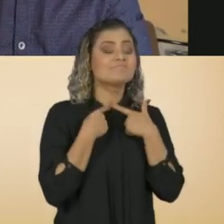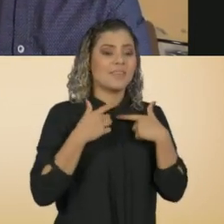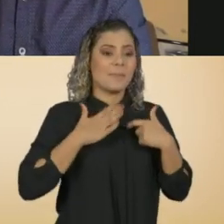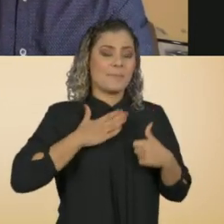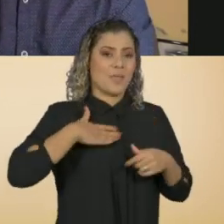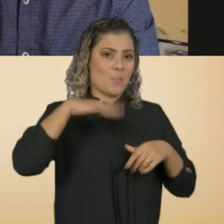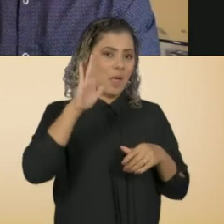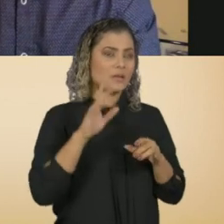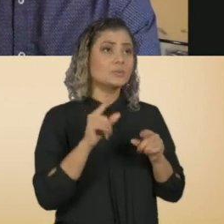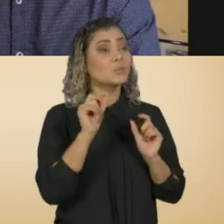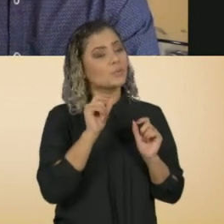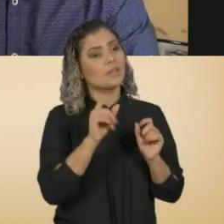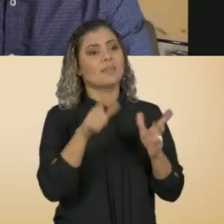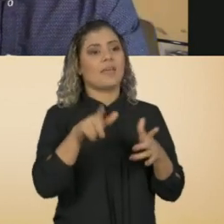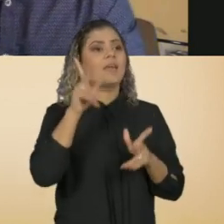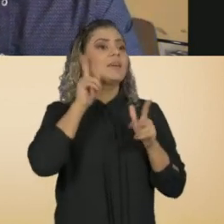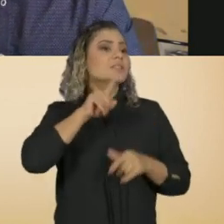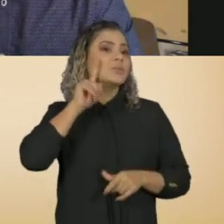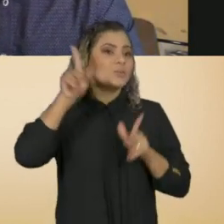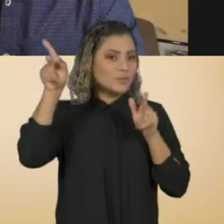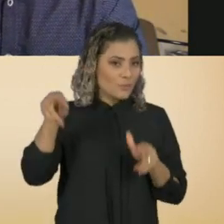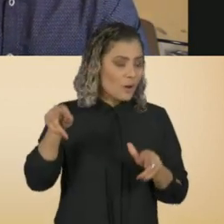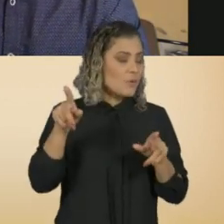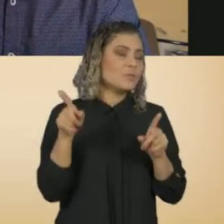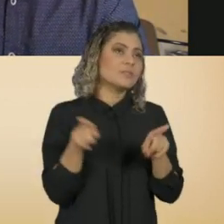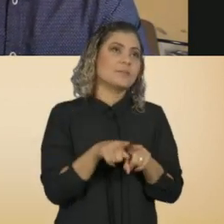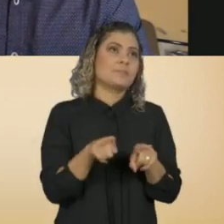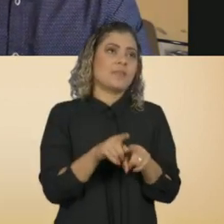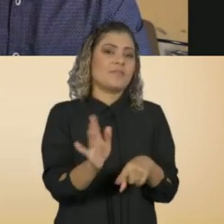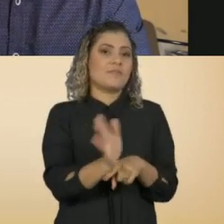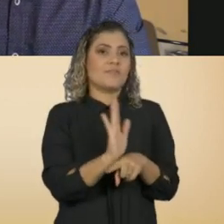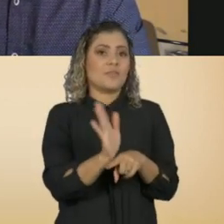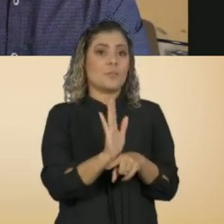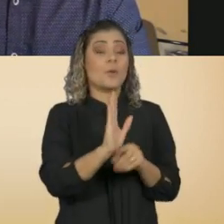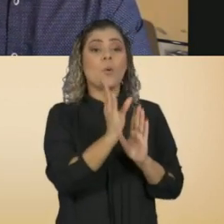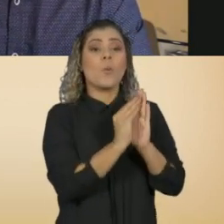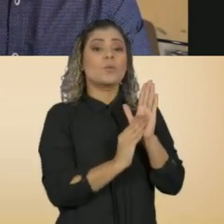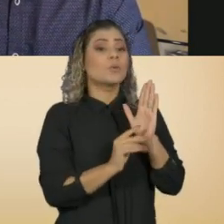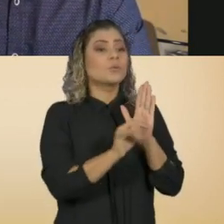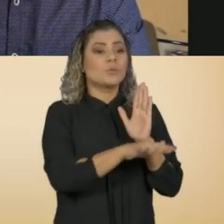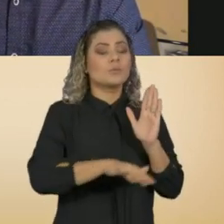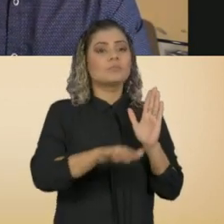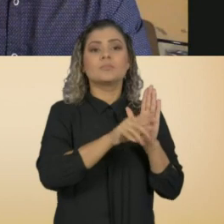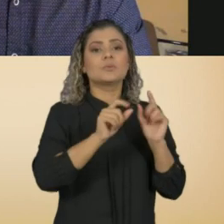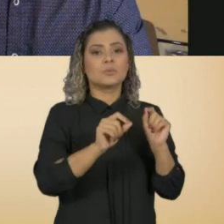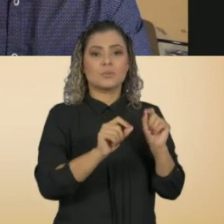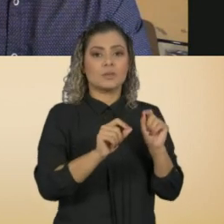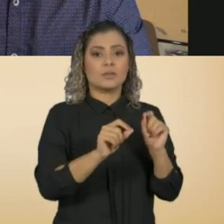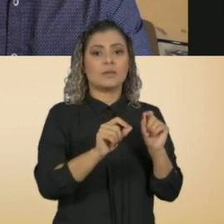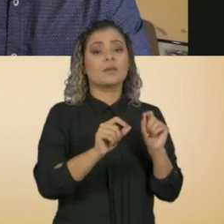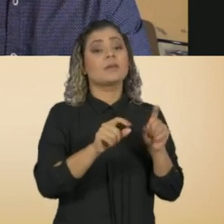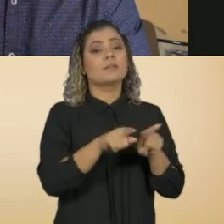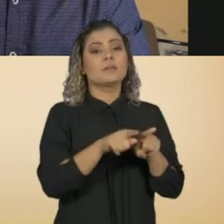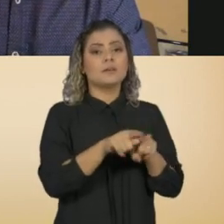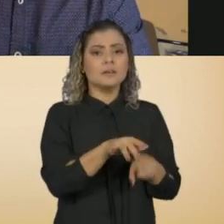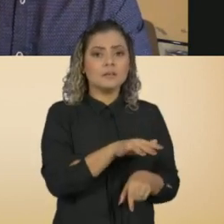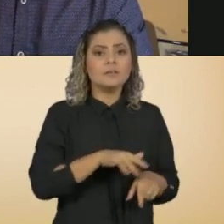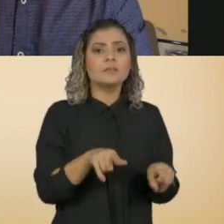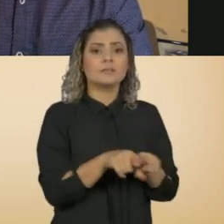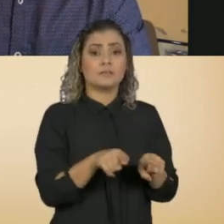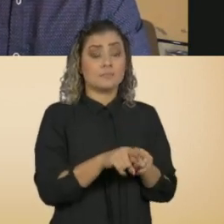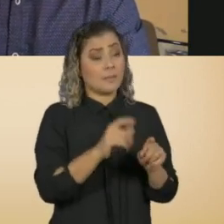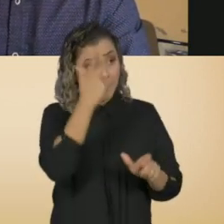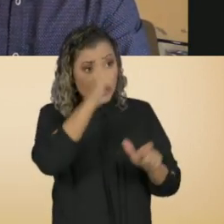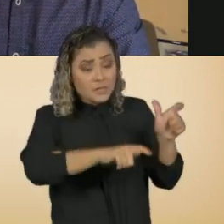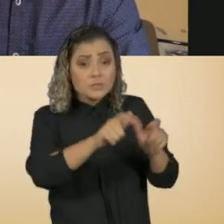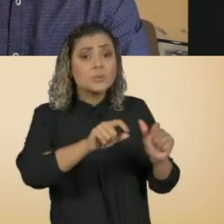de produzir aqui nos Estados Unidos conteúdo sobre latinos que não reforçam estereótipo. E